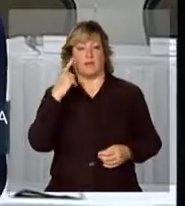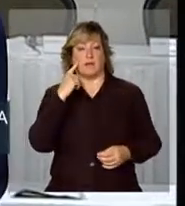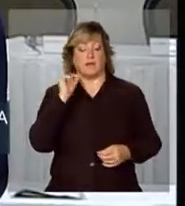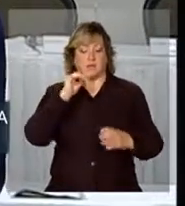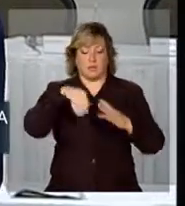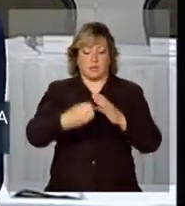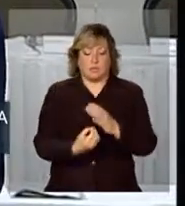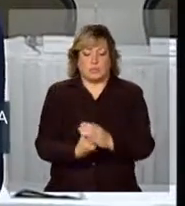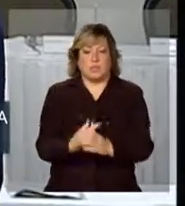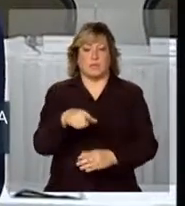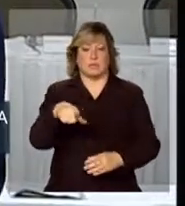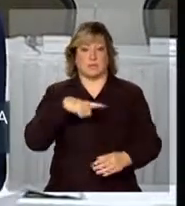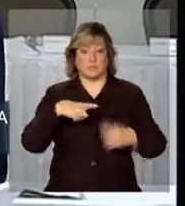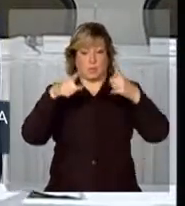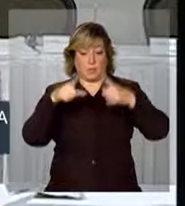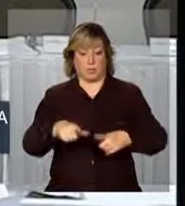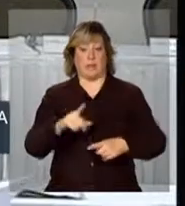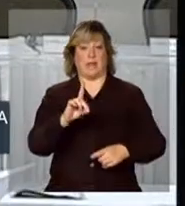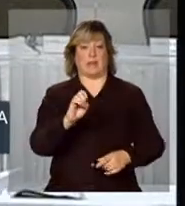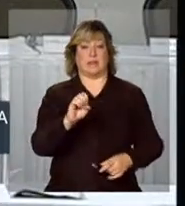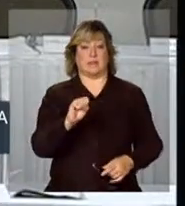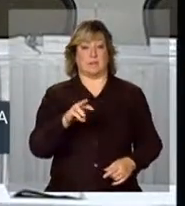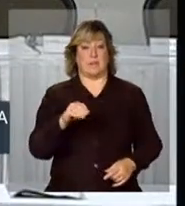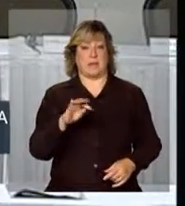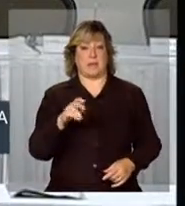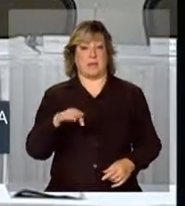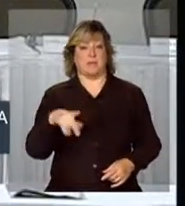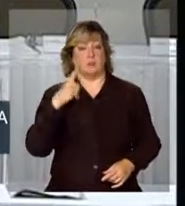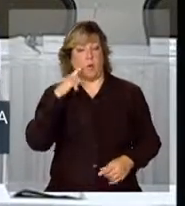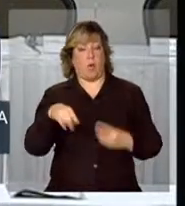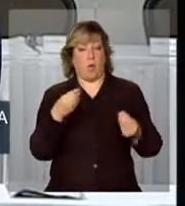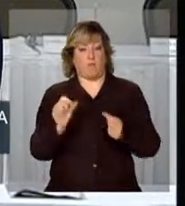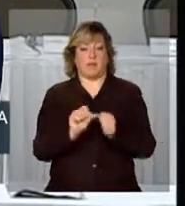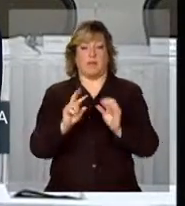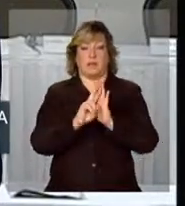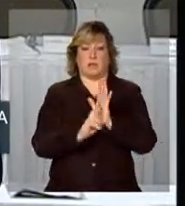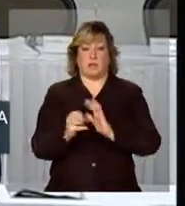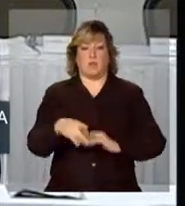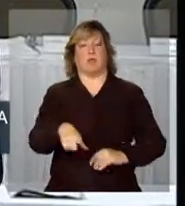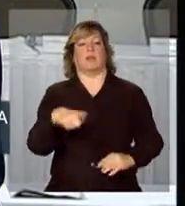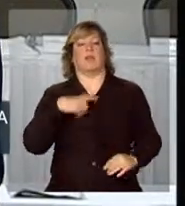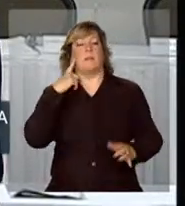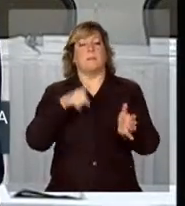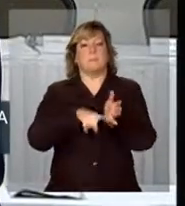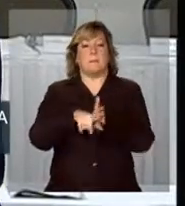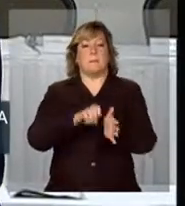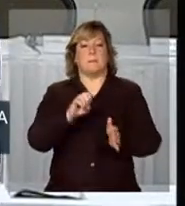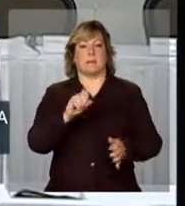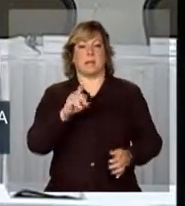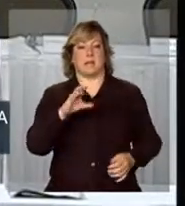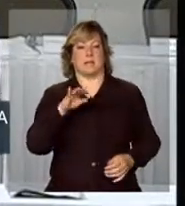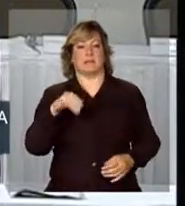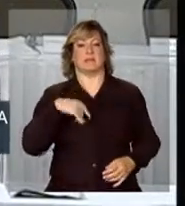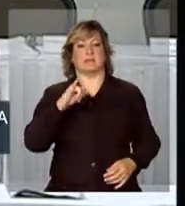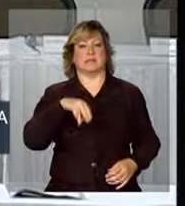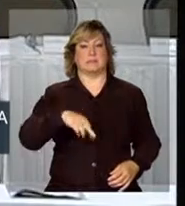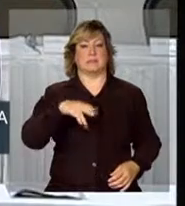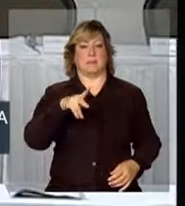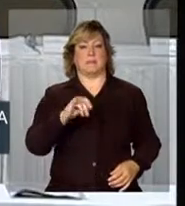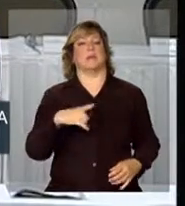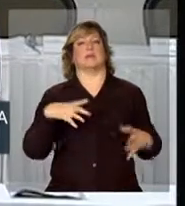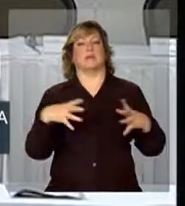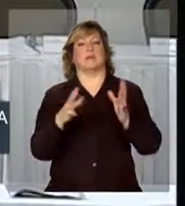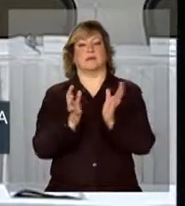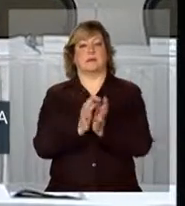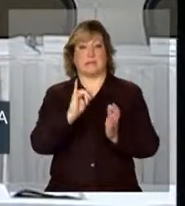de desmatamento na Amazônia. O monitoramento da área é feito pelo Instituto Nacional de Pesquisas Espaciais, o INPE, por meio de